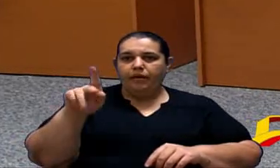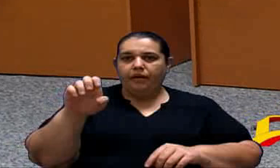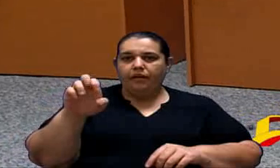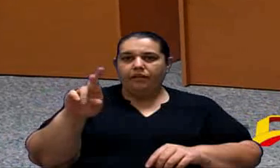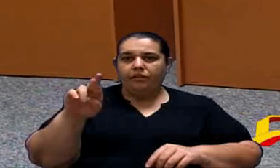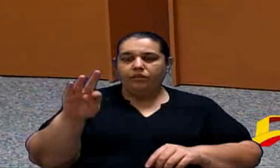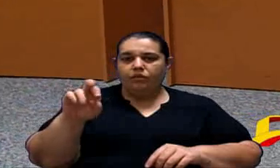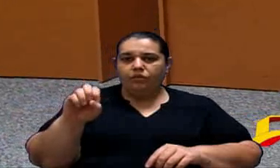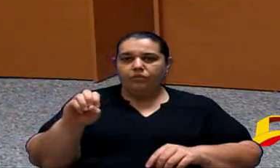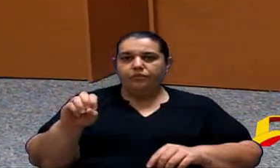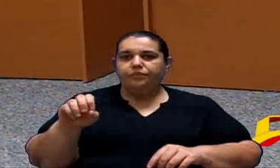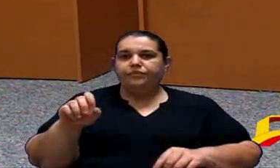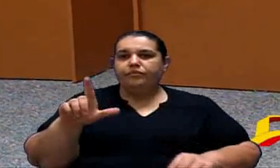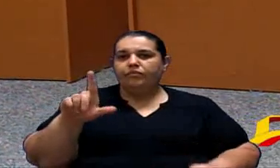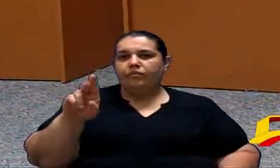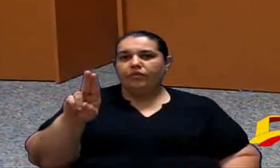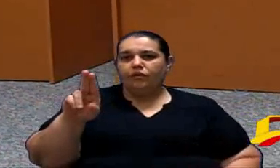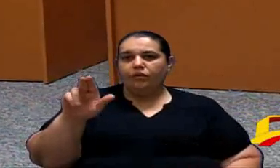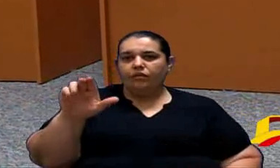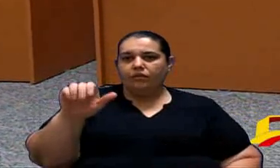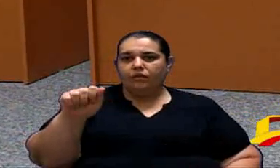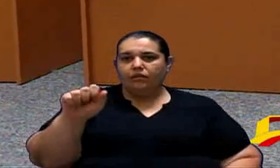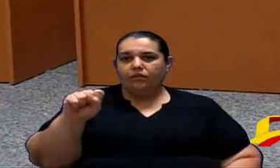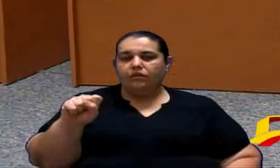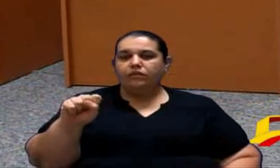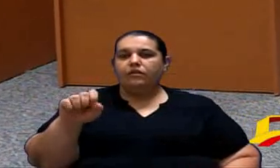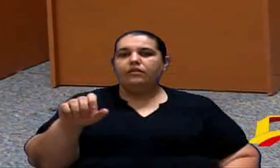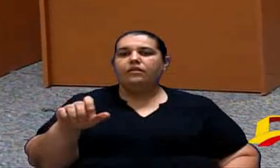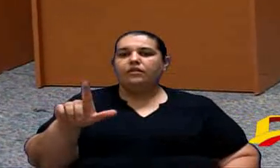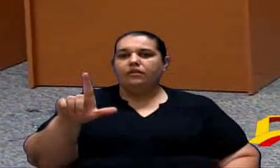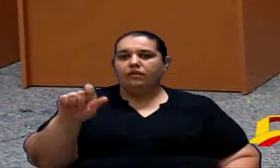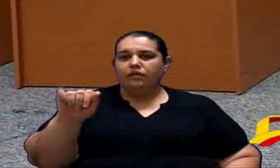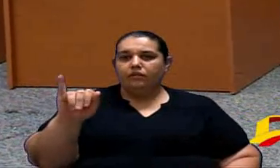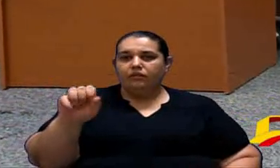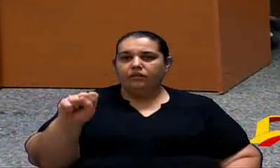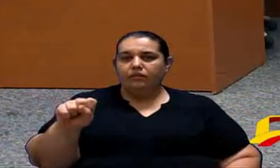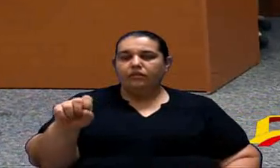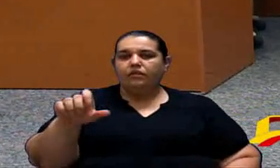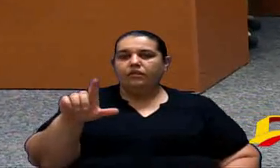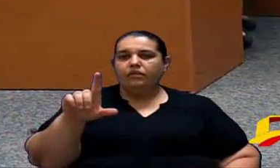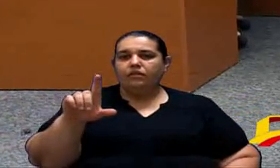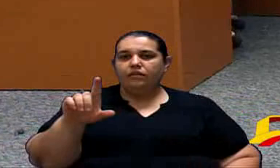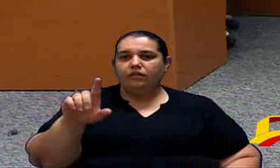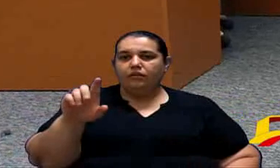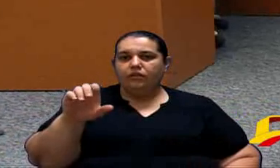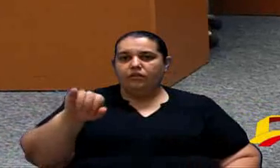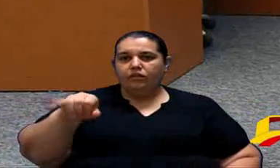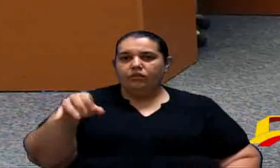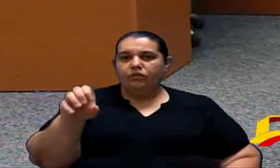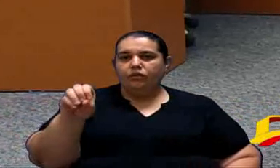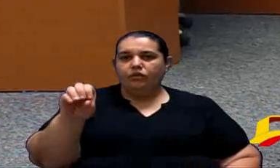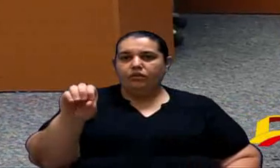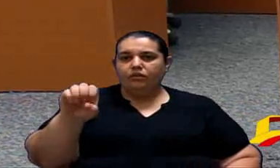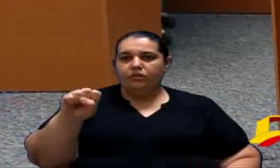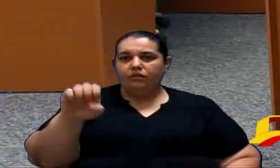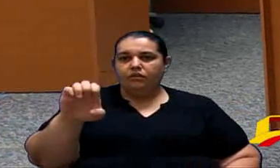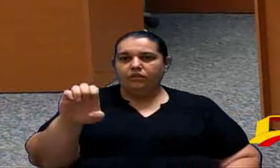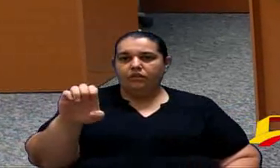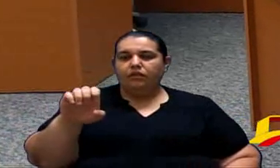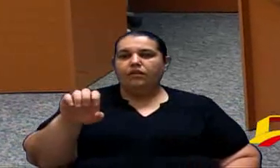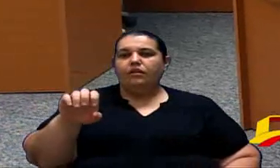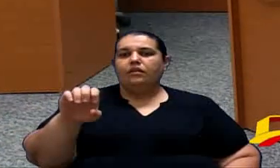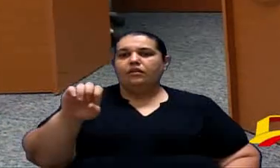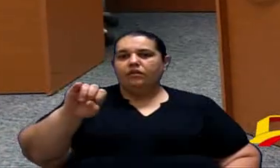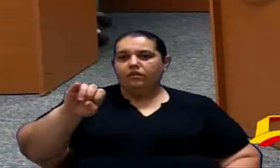Valquíria Ferreira Gaspar, Robson Alex Ladeira, José Barbosa Neto, José